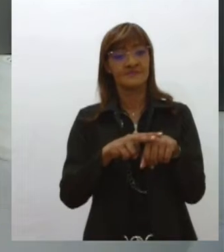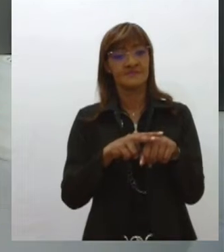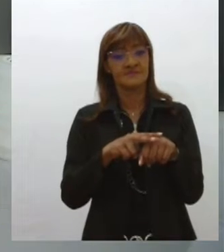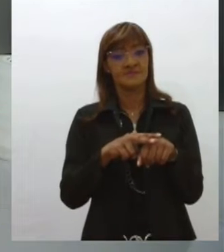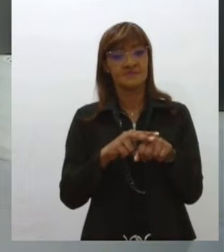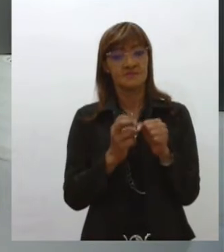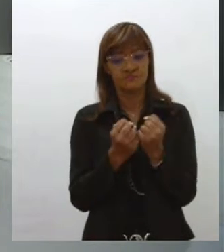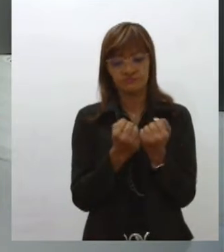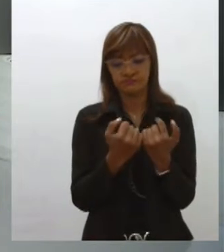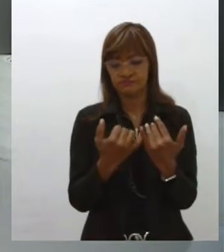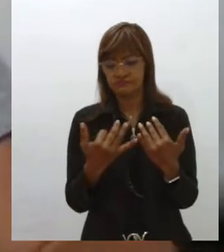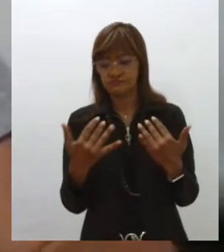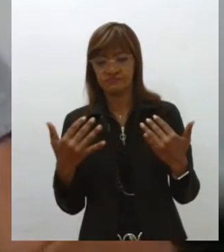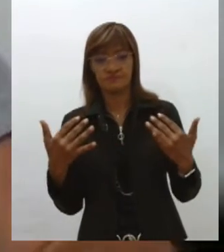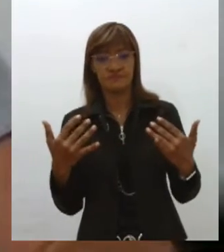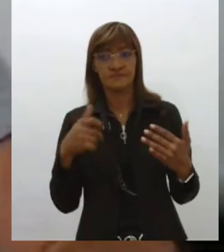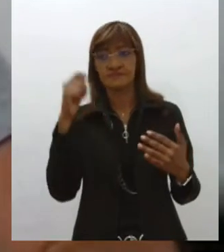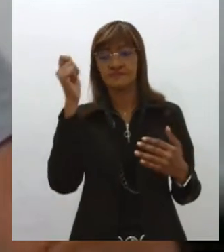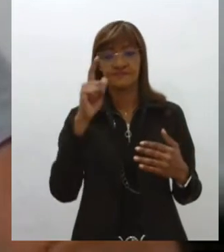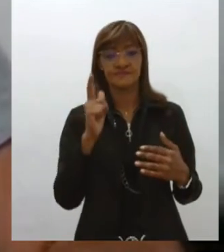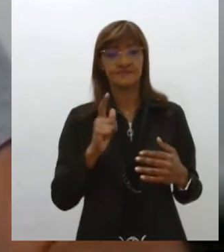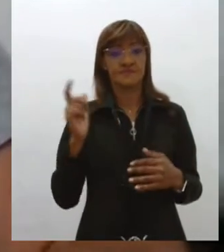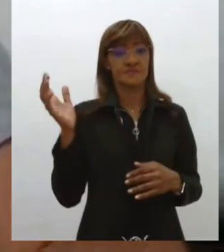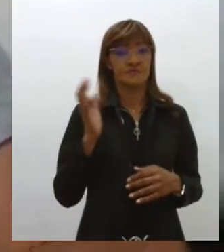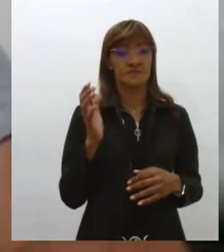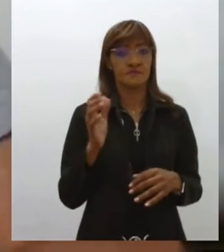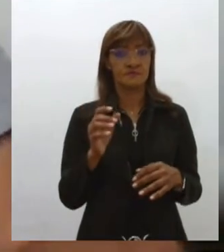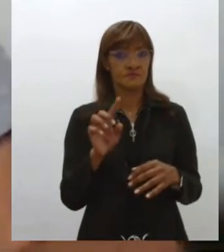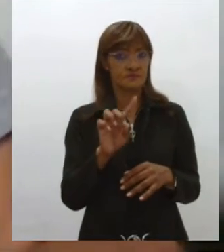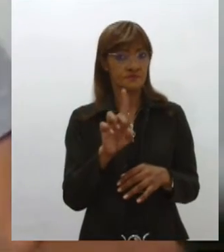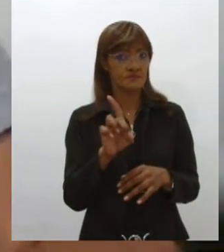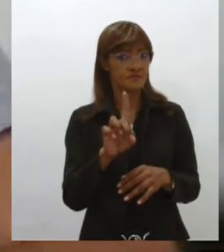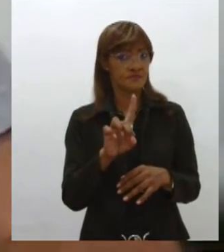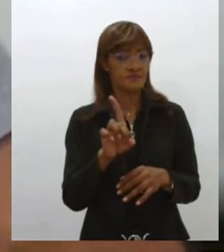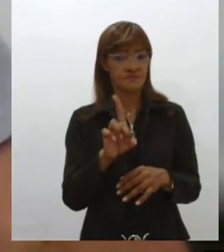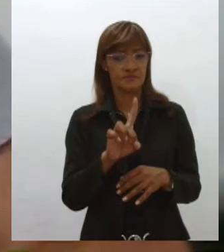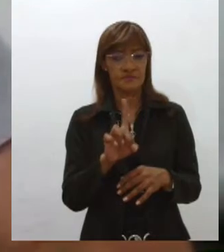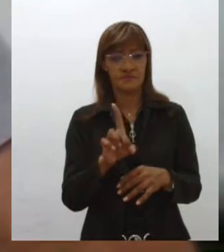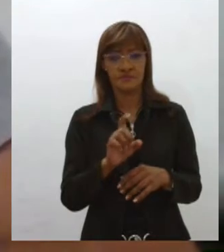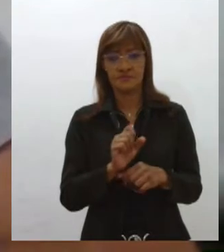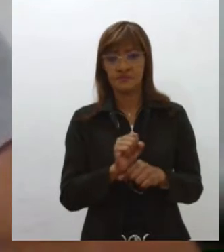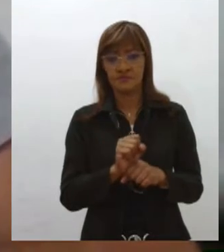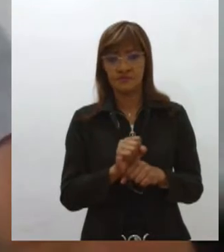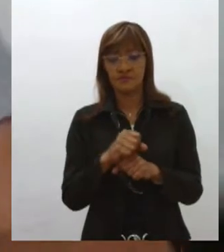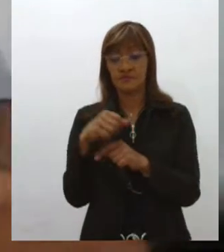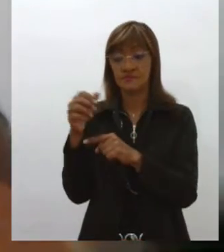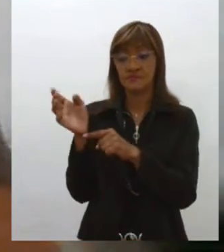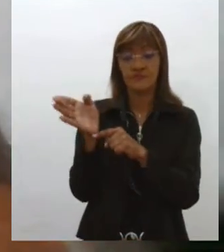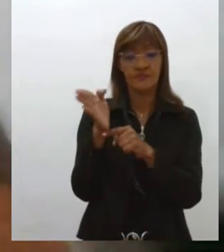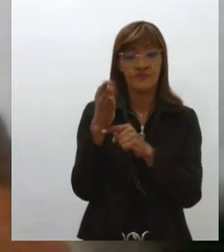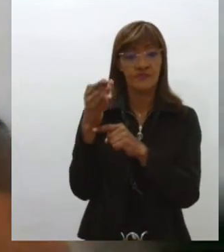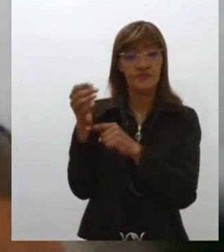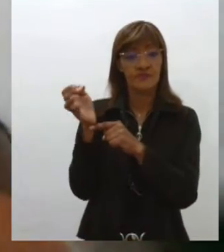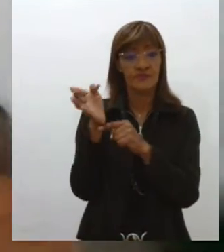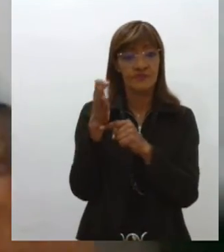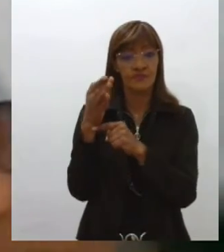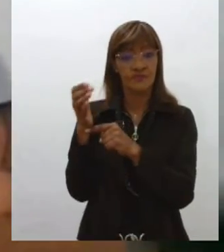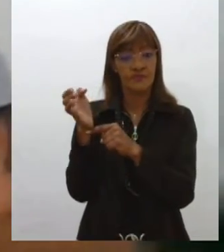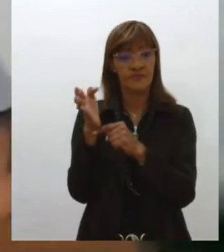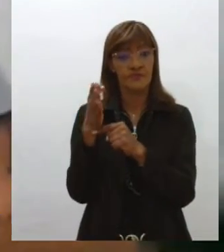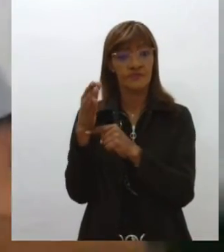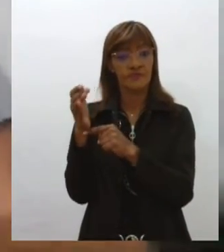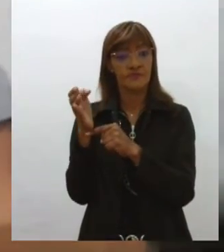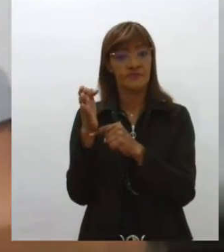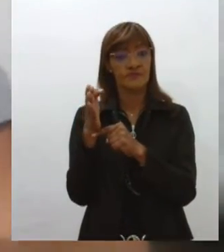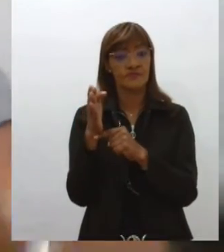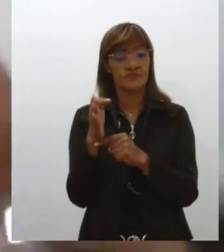são as nossas riquezas hídricas. Não, não é, certo? A bandeira, ela é um desses elementos, né? Um dos